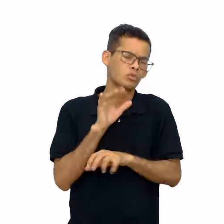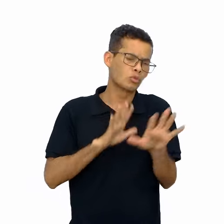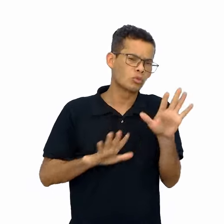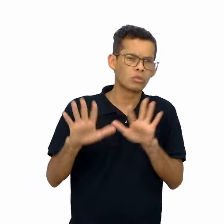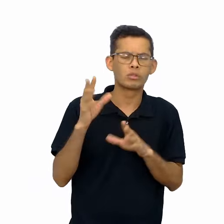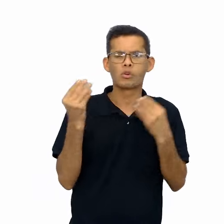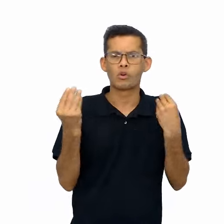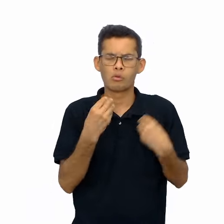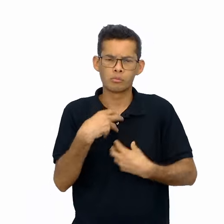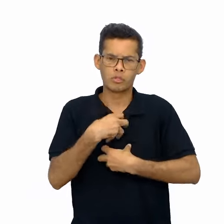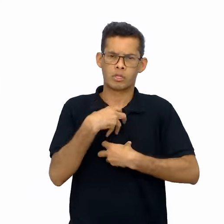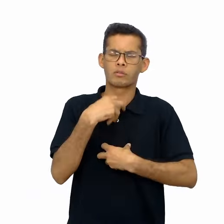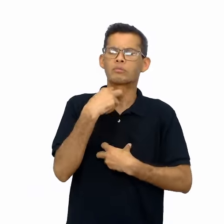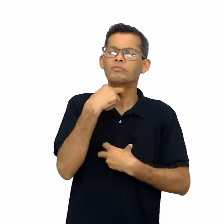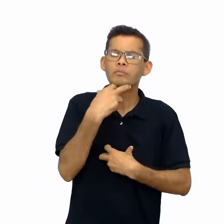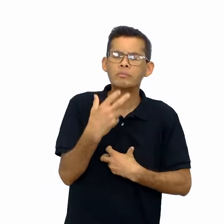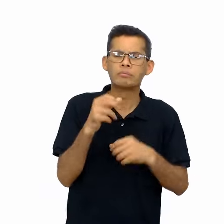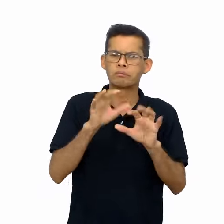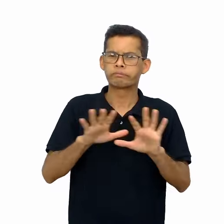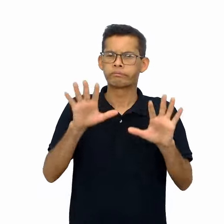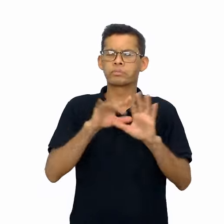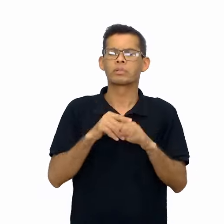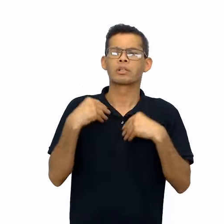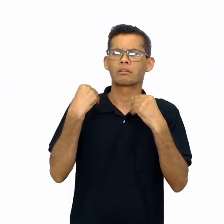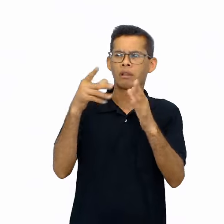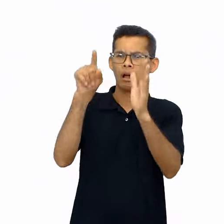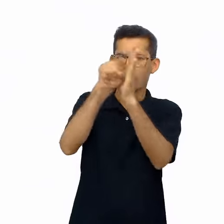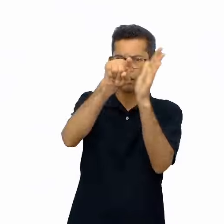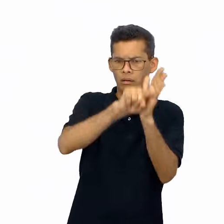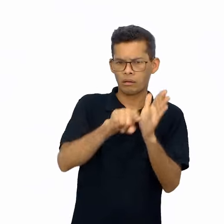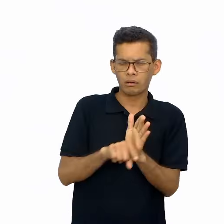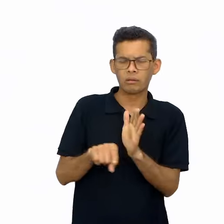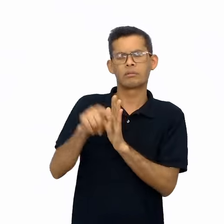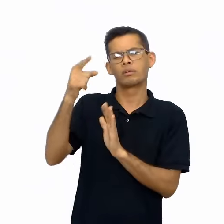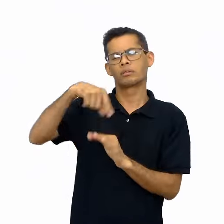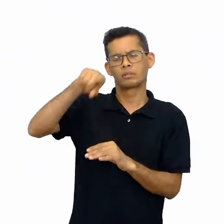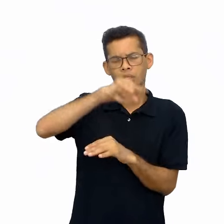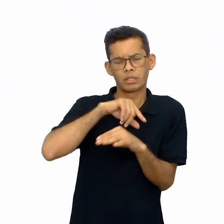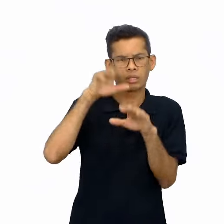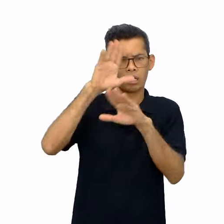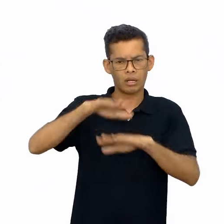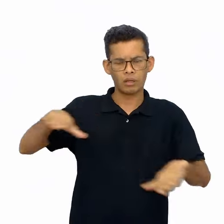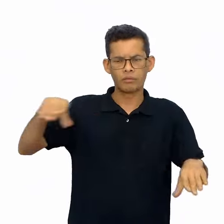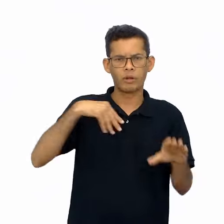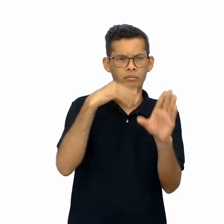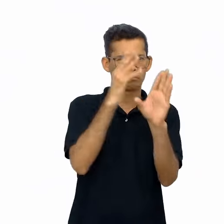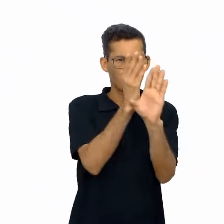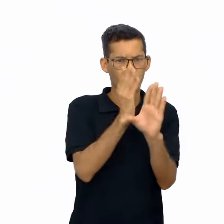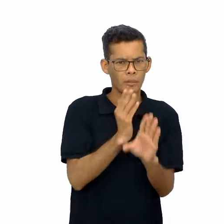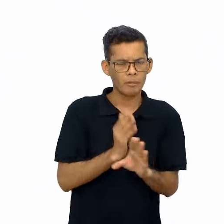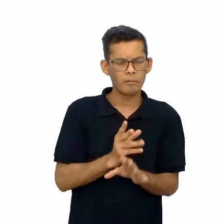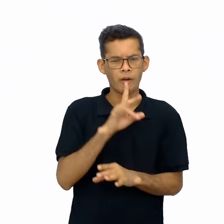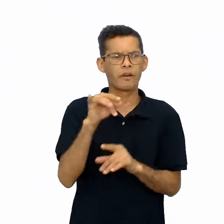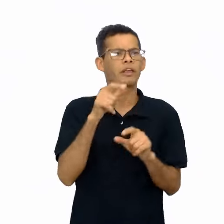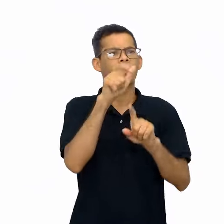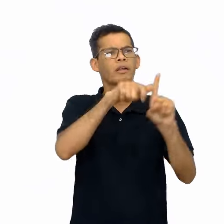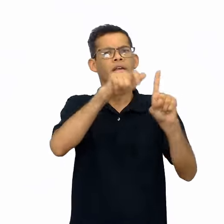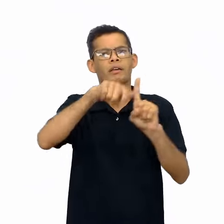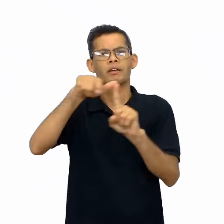expressividade, deve lançar perguntas que apoiam os estudantes a identificar e caracterizar os personagens.